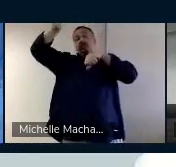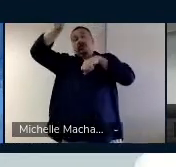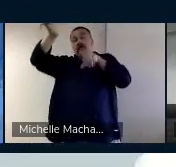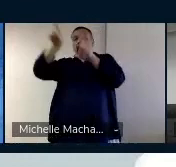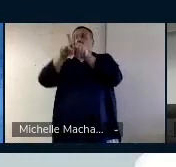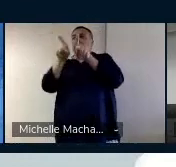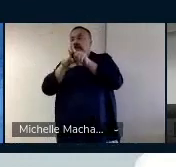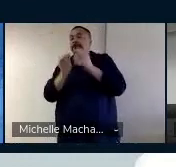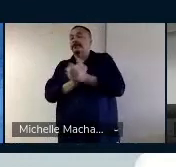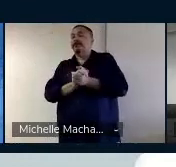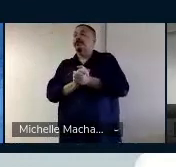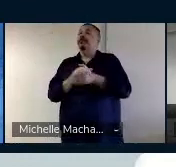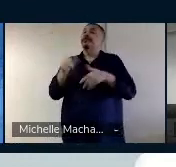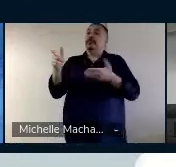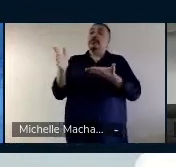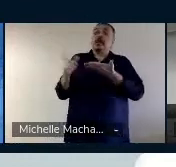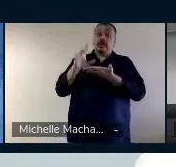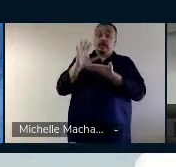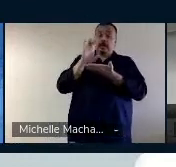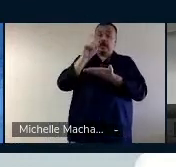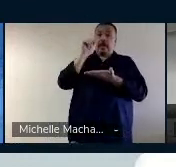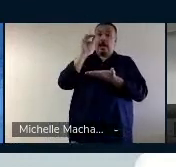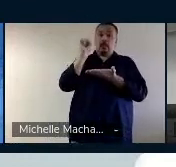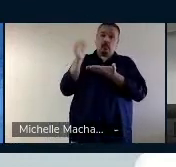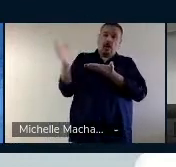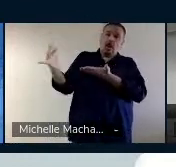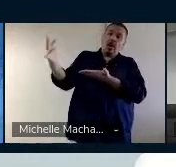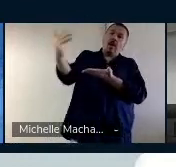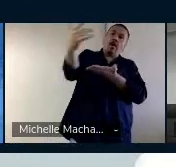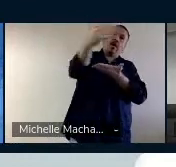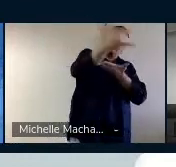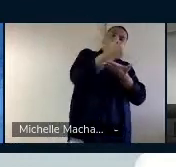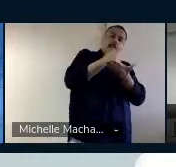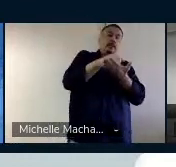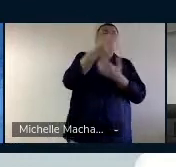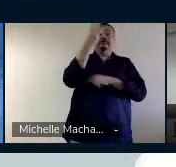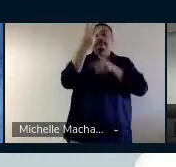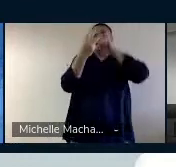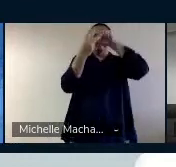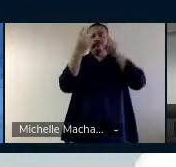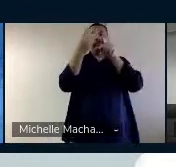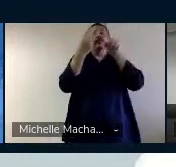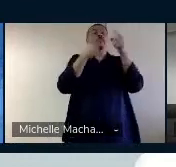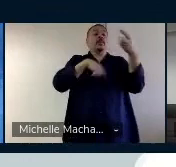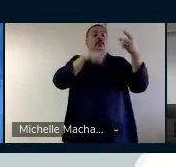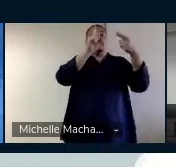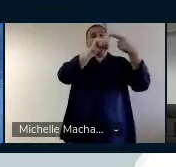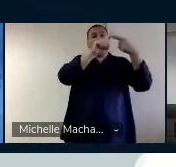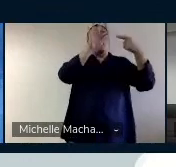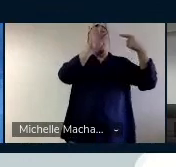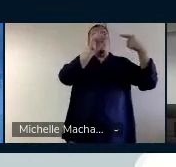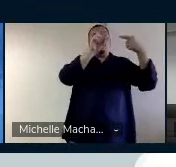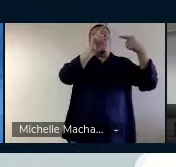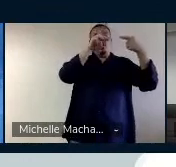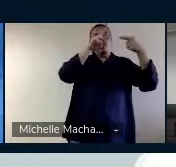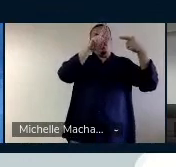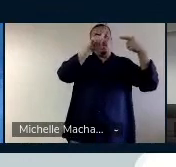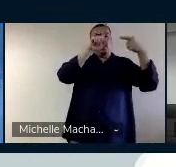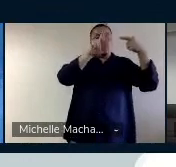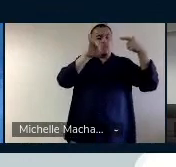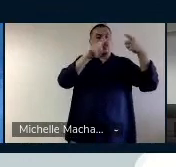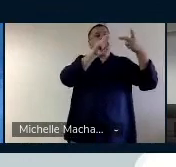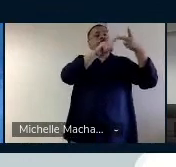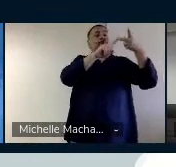A coleta de dados se deu por meio de três instrumentos. Primeiro, os formulários, depois as atividades